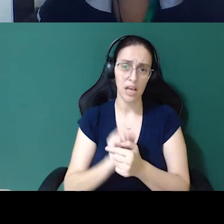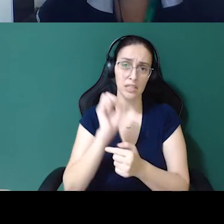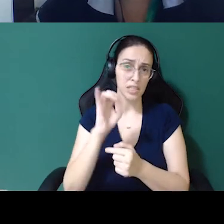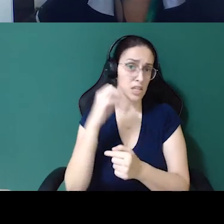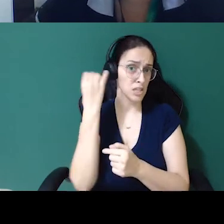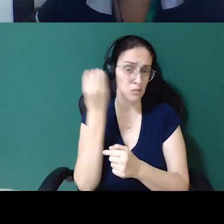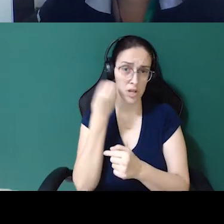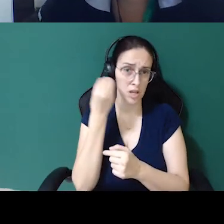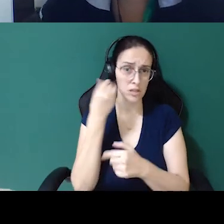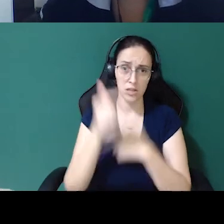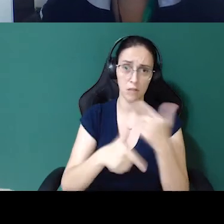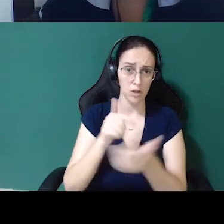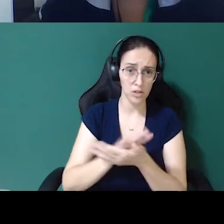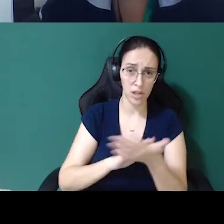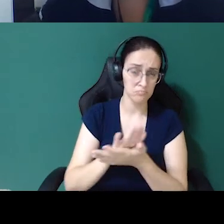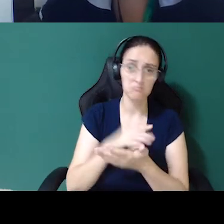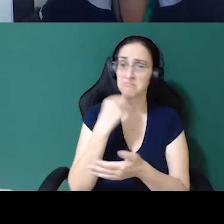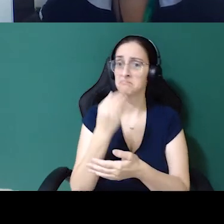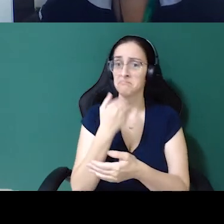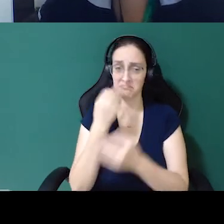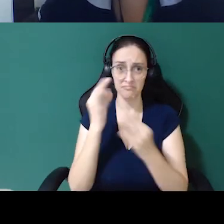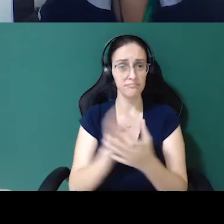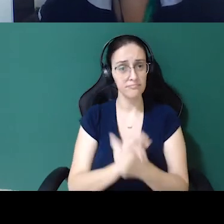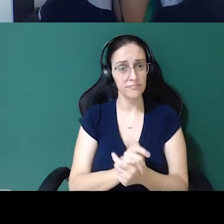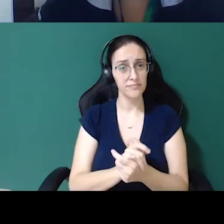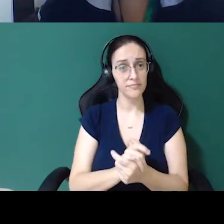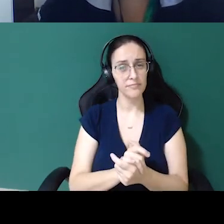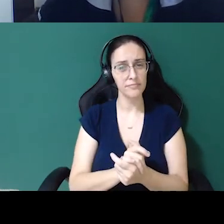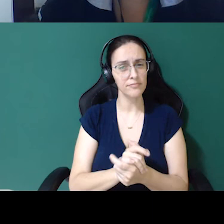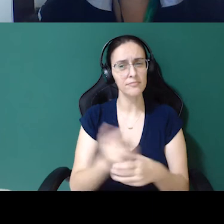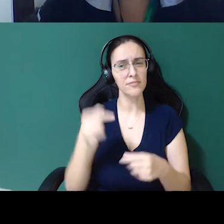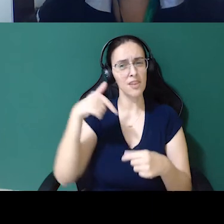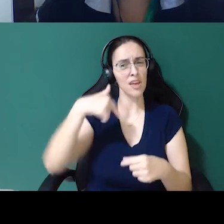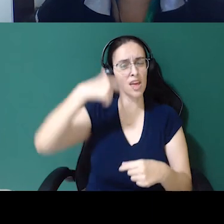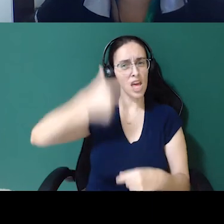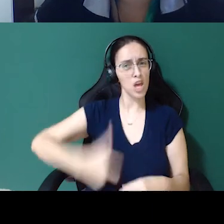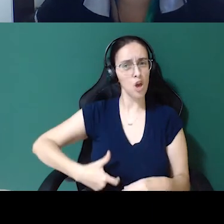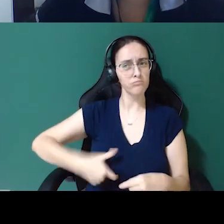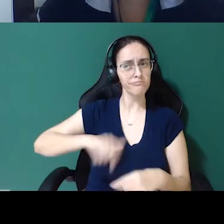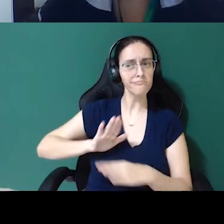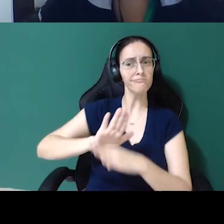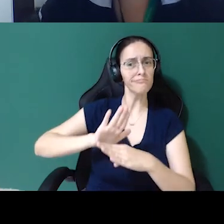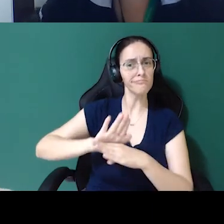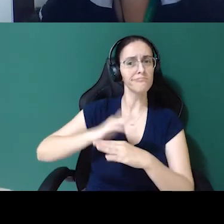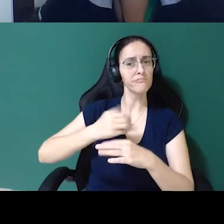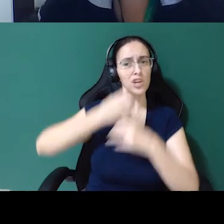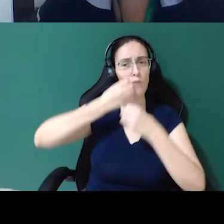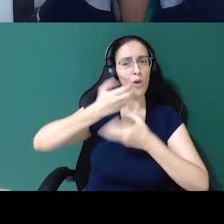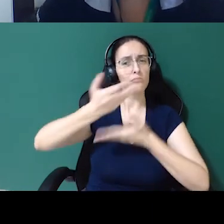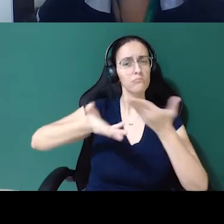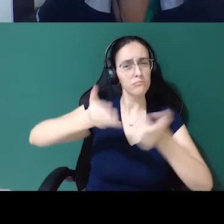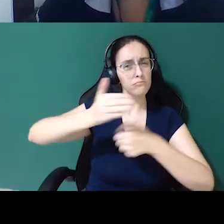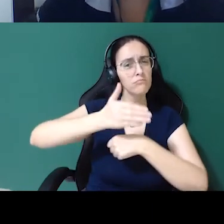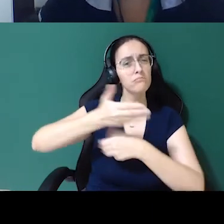de trabalho é muito difícil de você conseguir. Então, até que ponto eu estou sendo cordial com as pessoas, ou estou